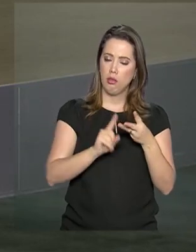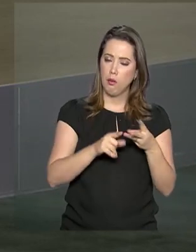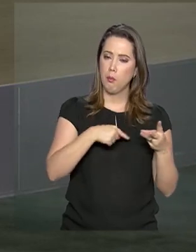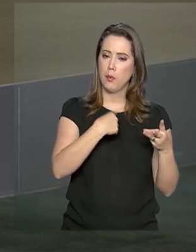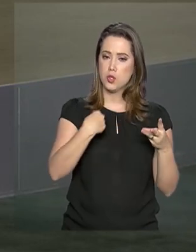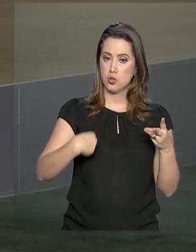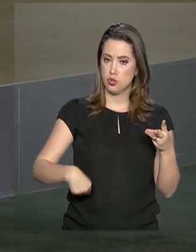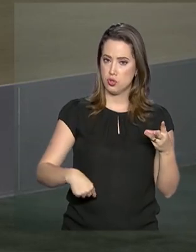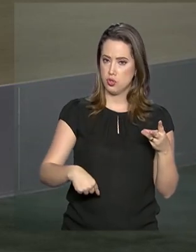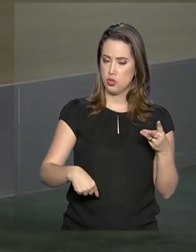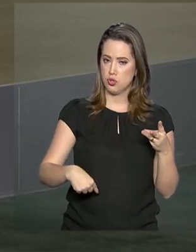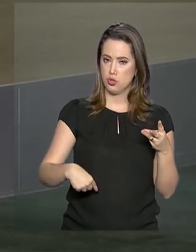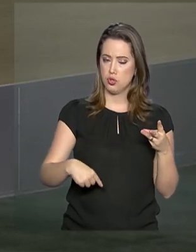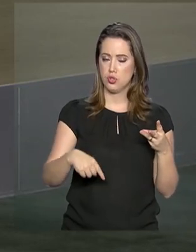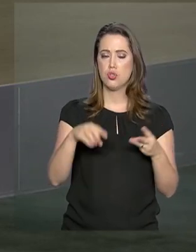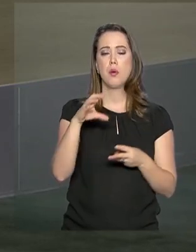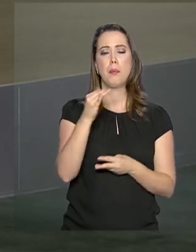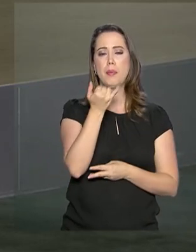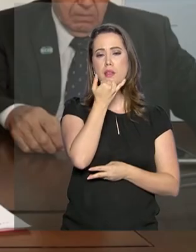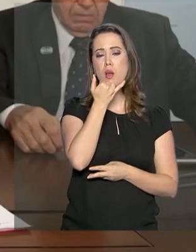que espera desses encontros.